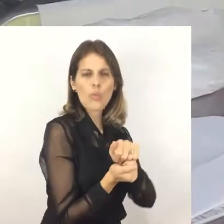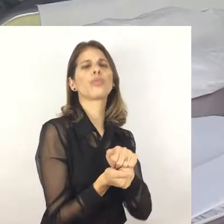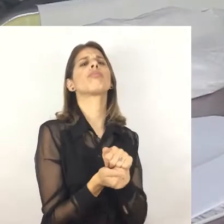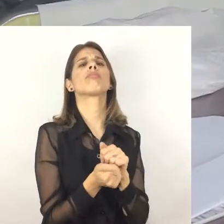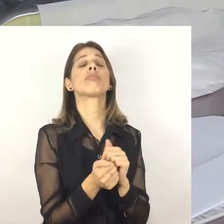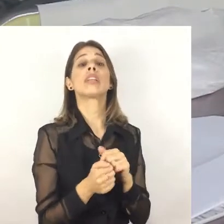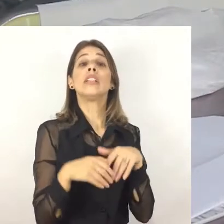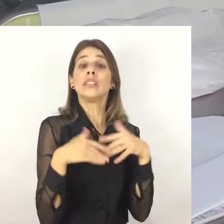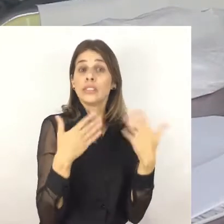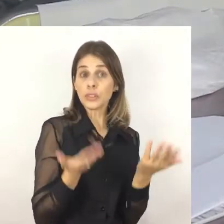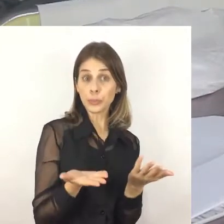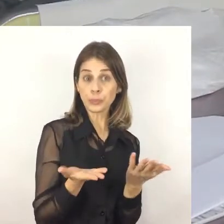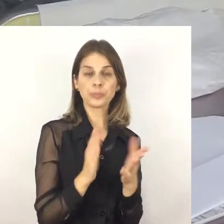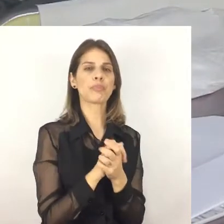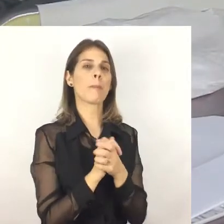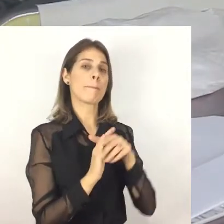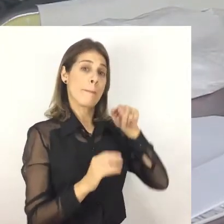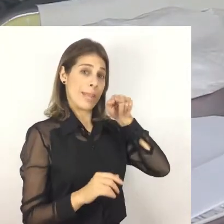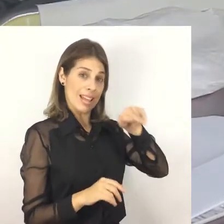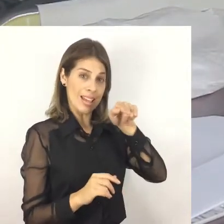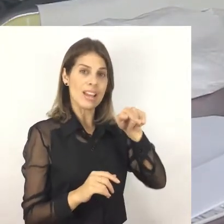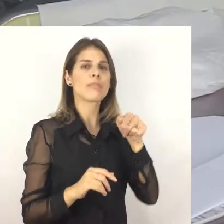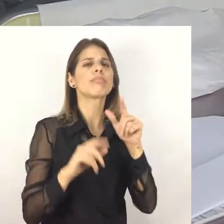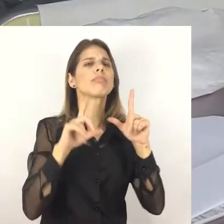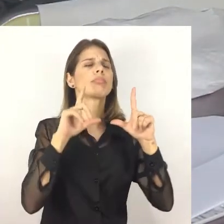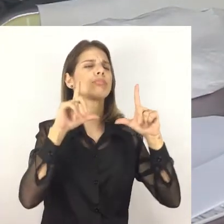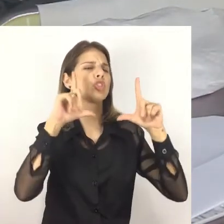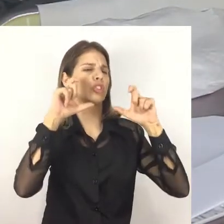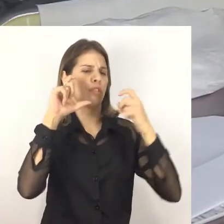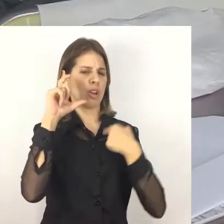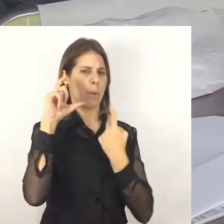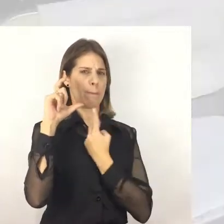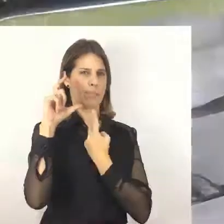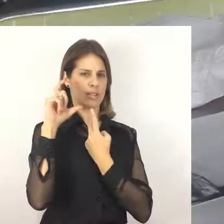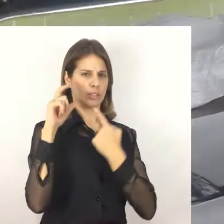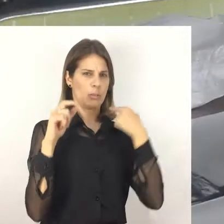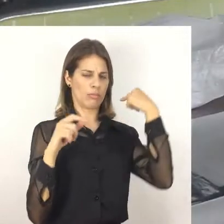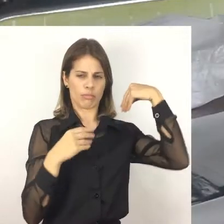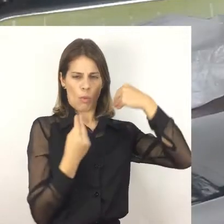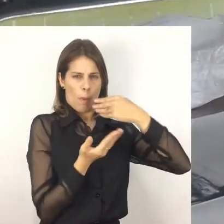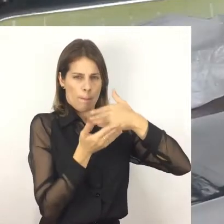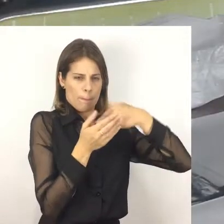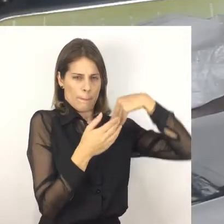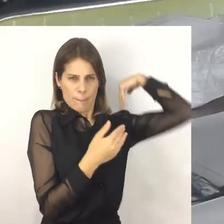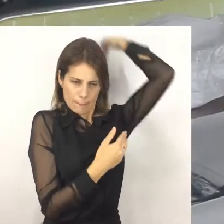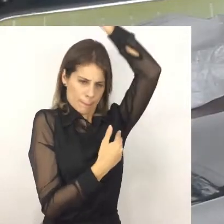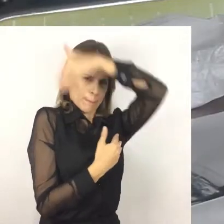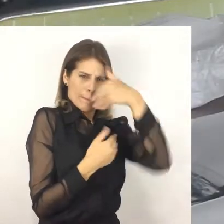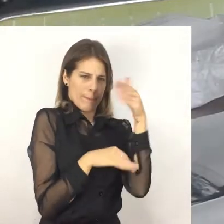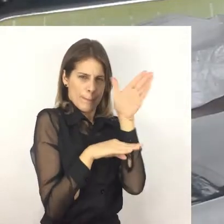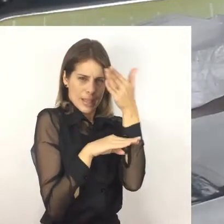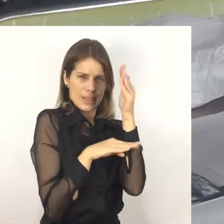surgiu esse personagem que é uma incorporação do Brasil, que eu chamo de Autorretrato com Bandeira. Desde que eu fiz esse trabalho, na